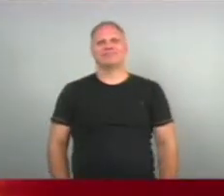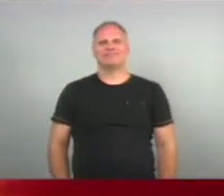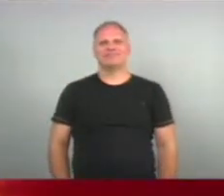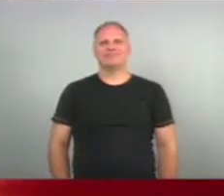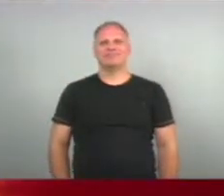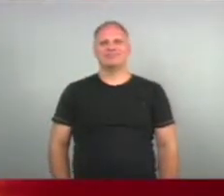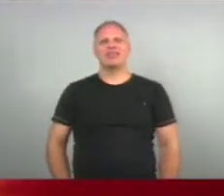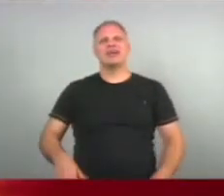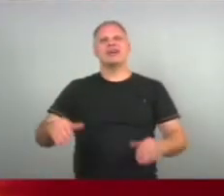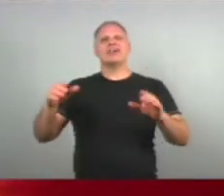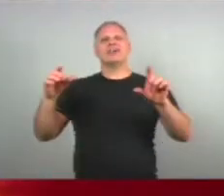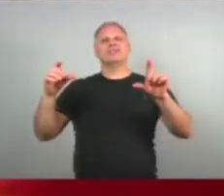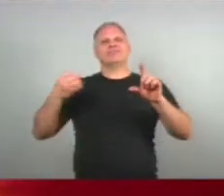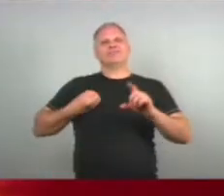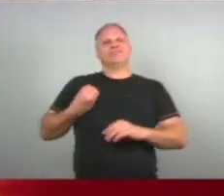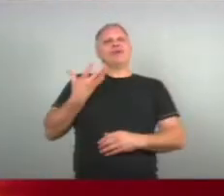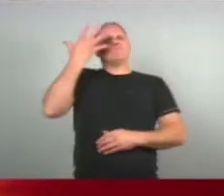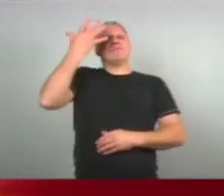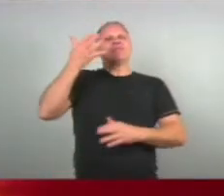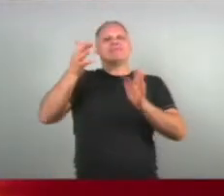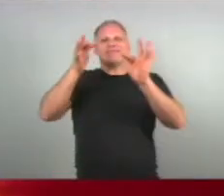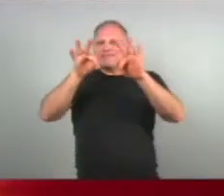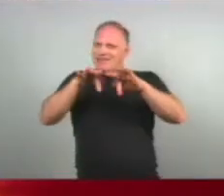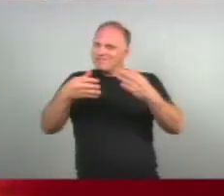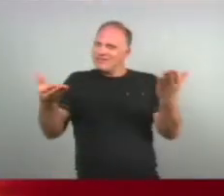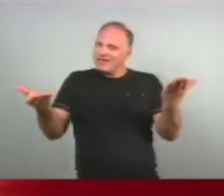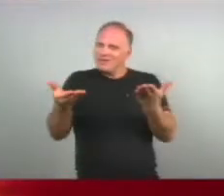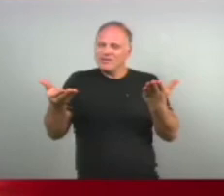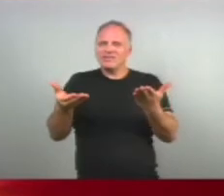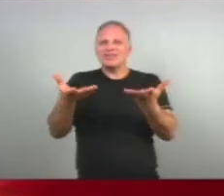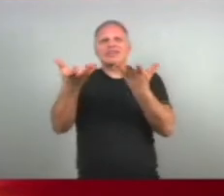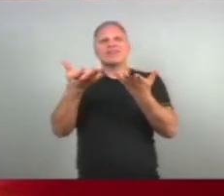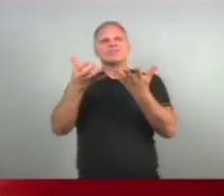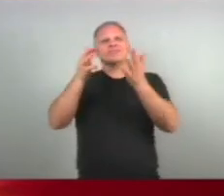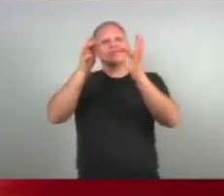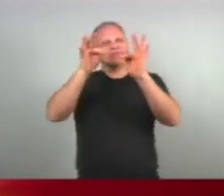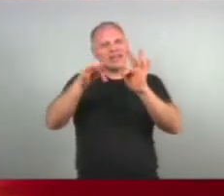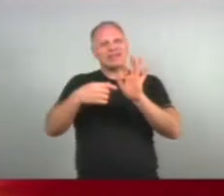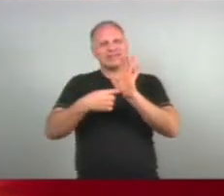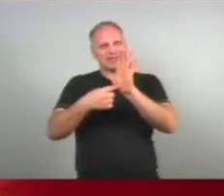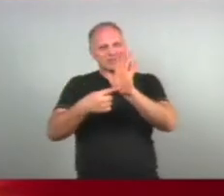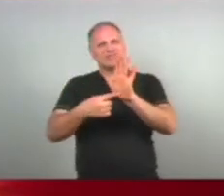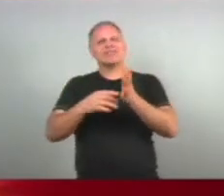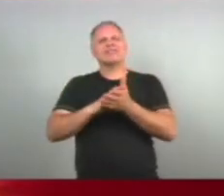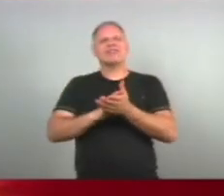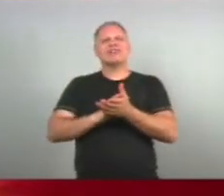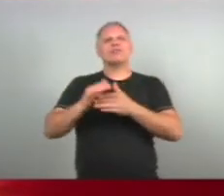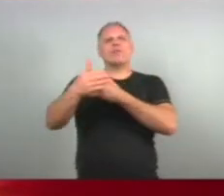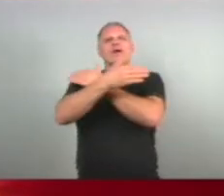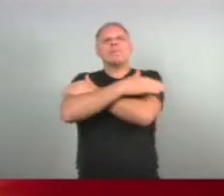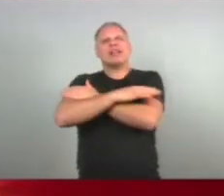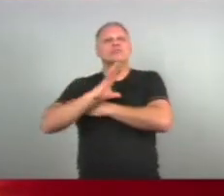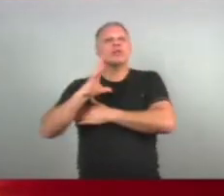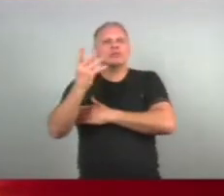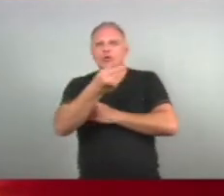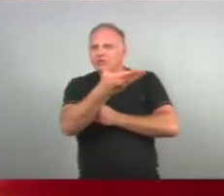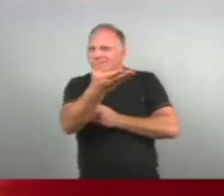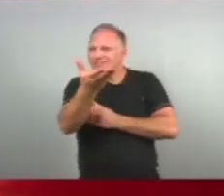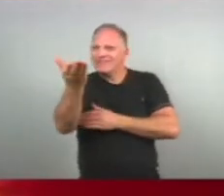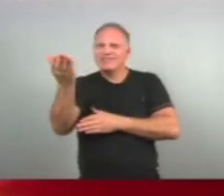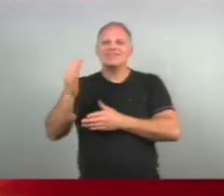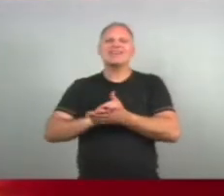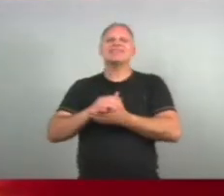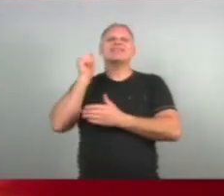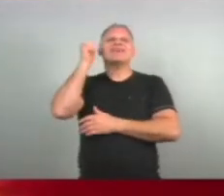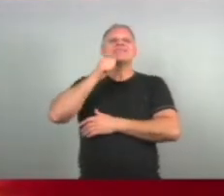O programa Viver Plenamente Fica por aqui E queremos encerrar Então Deixando um abraço Aí pra todo mundo E